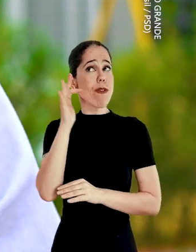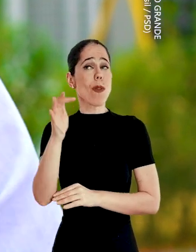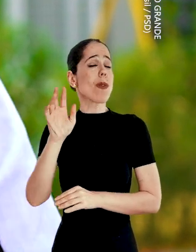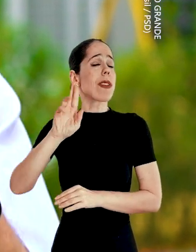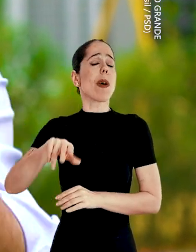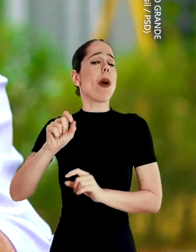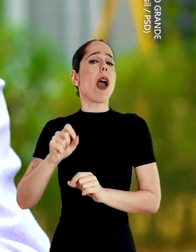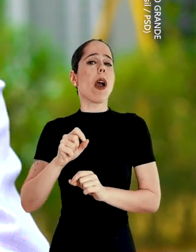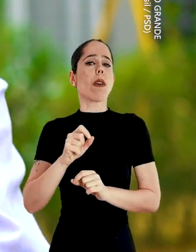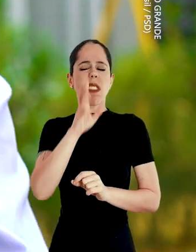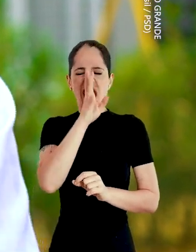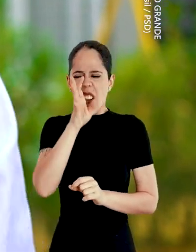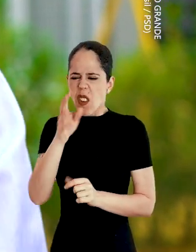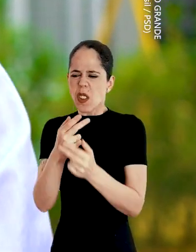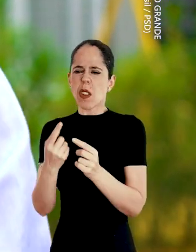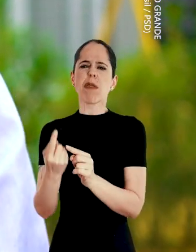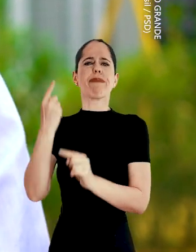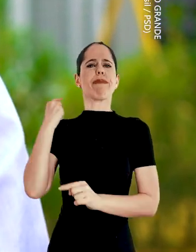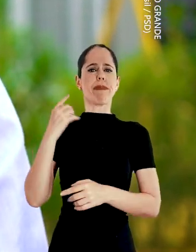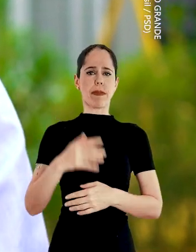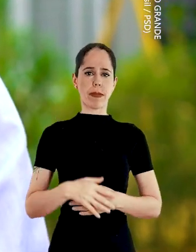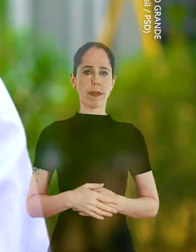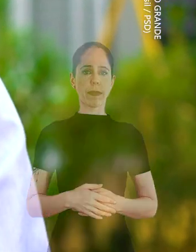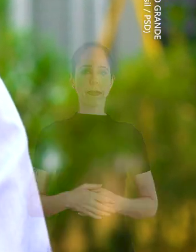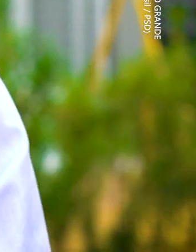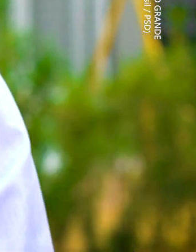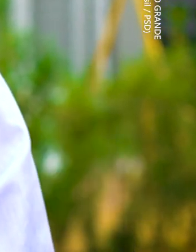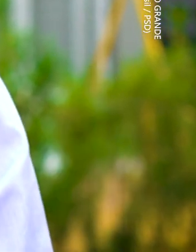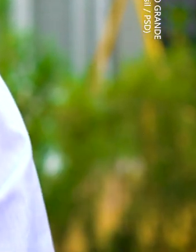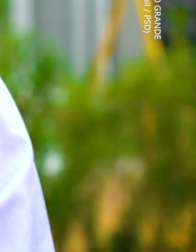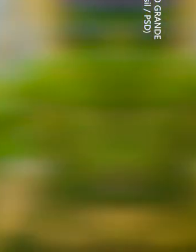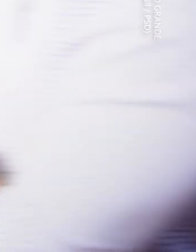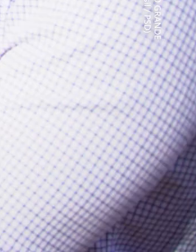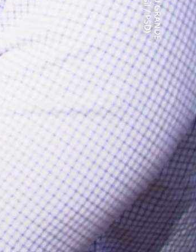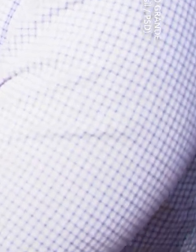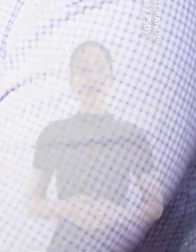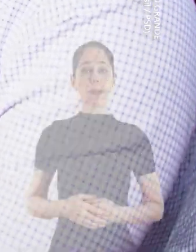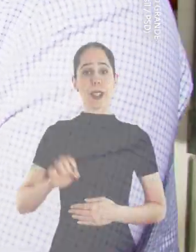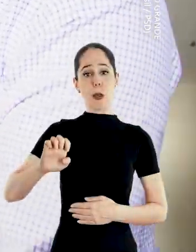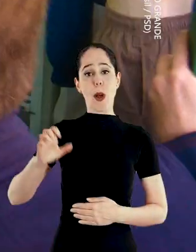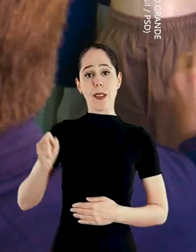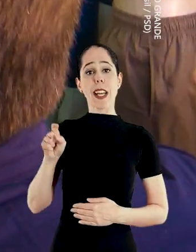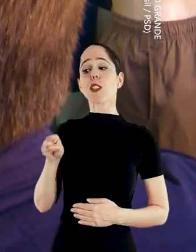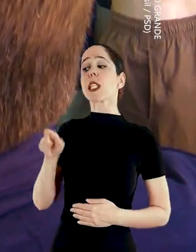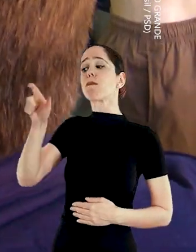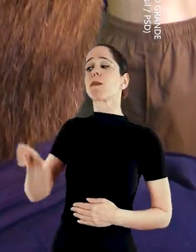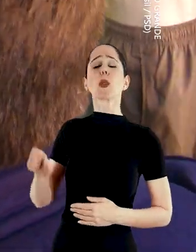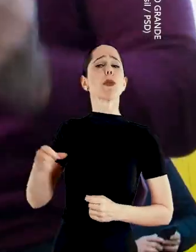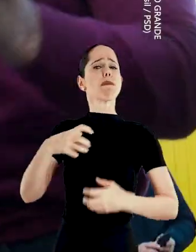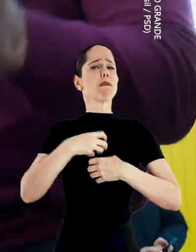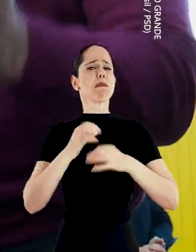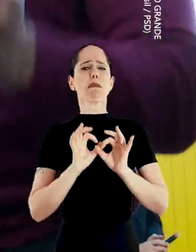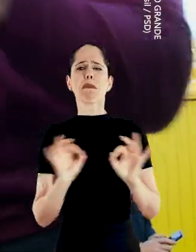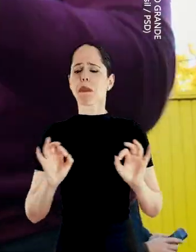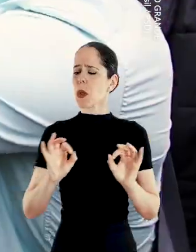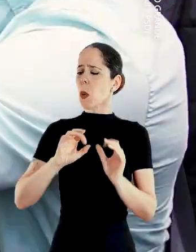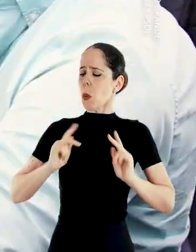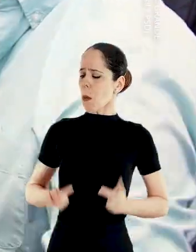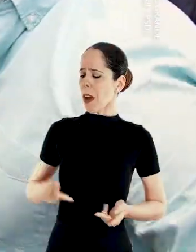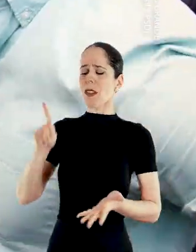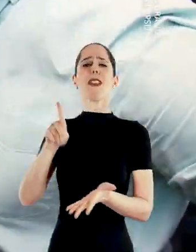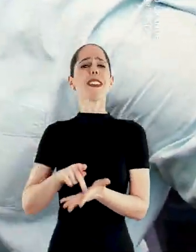É olhar para frente E não ficar jogando pedras no passado Eduardo é um cara simples Humano,